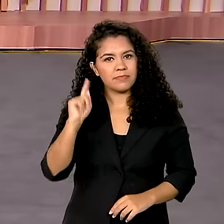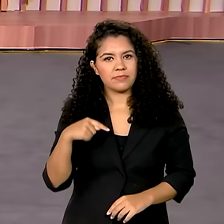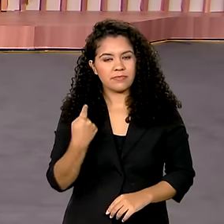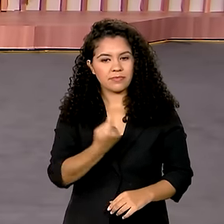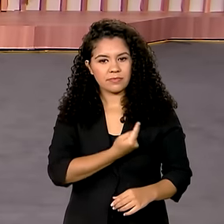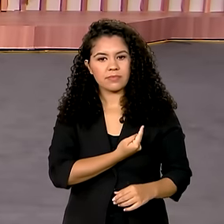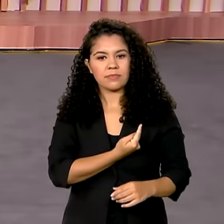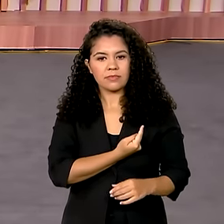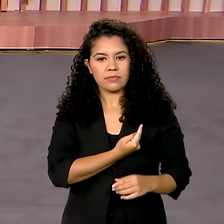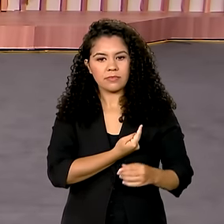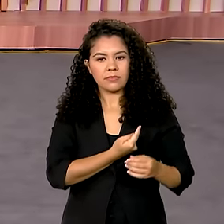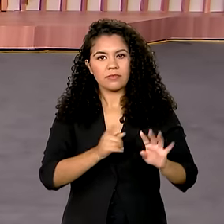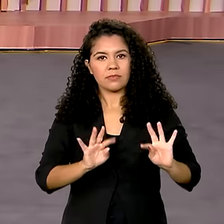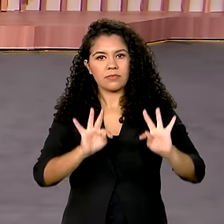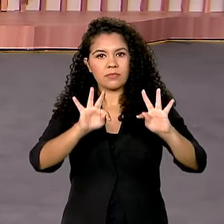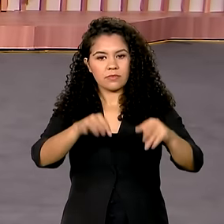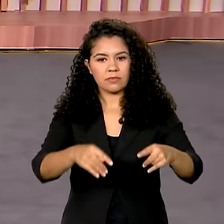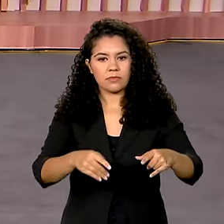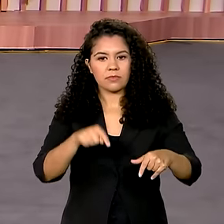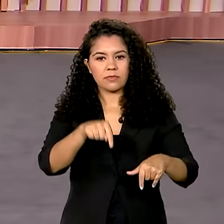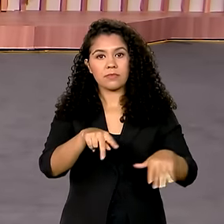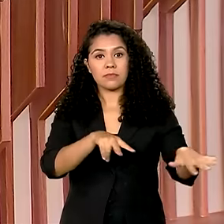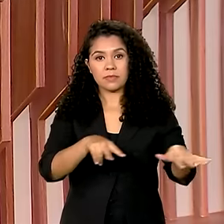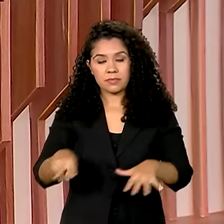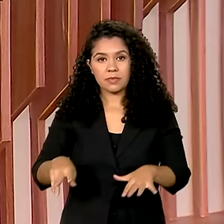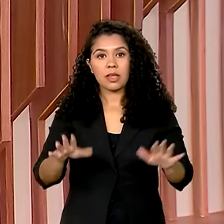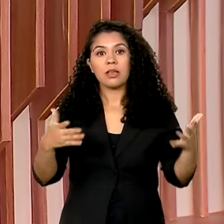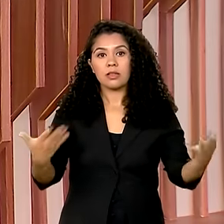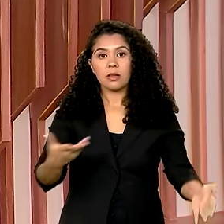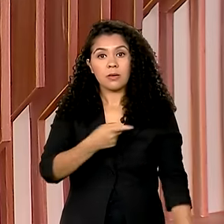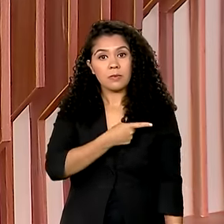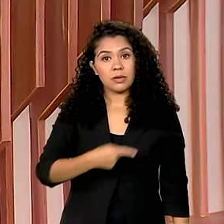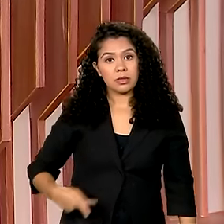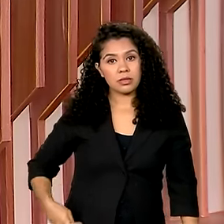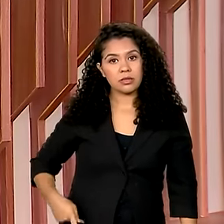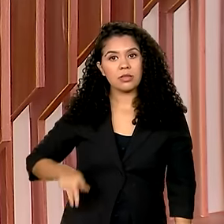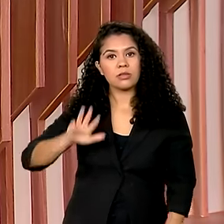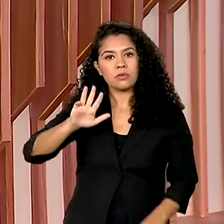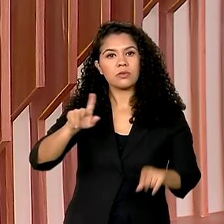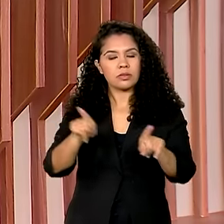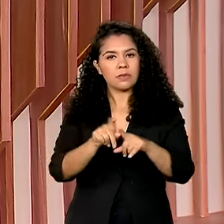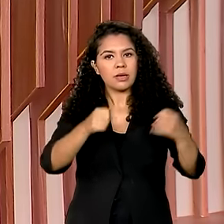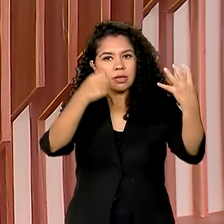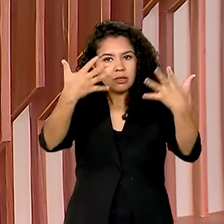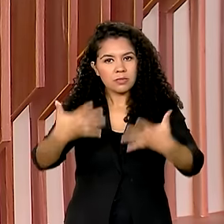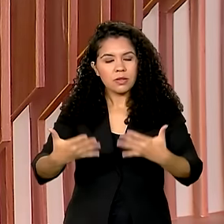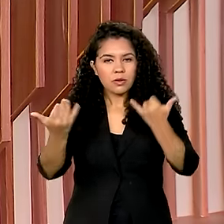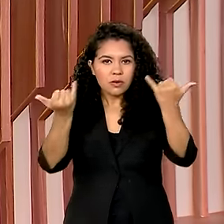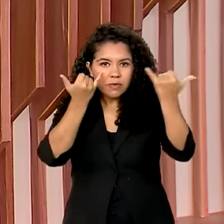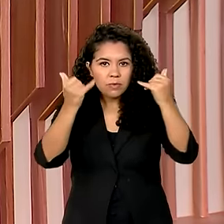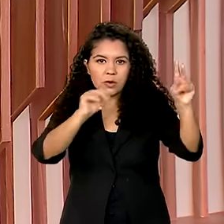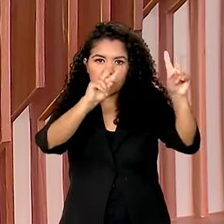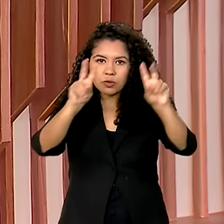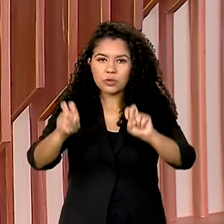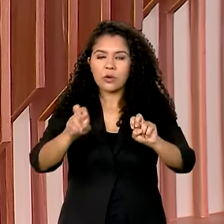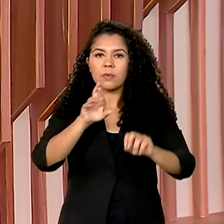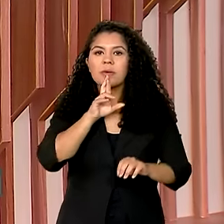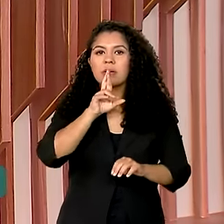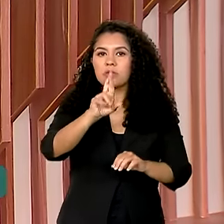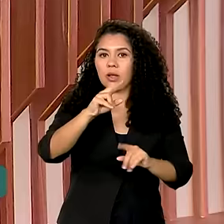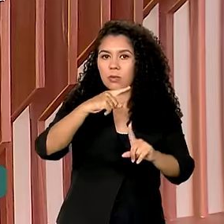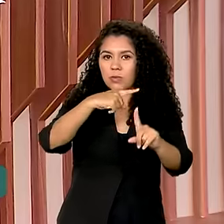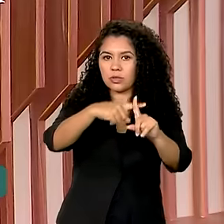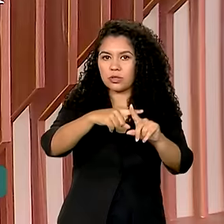encerrar aí quase essa semana. E o presidente Lula, ele falou sobre esses dados positivos do emprego. Ele comentou os